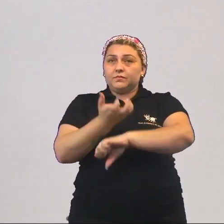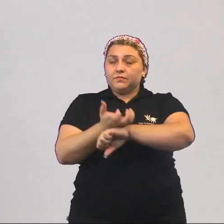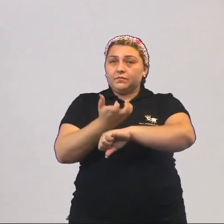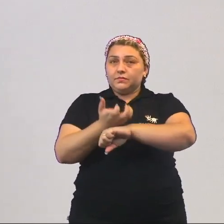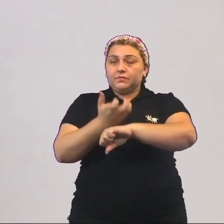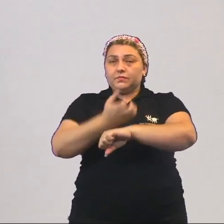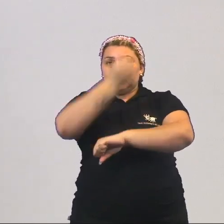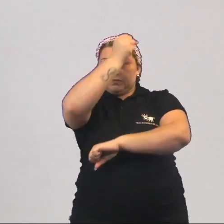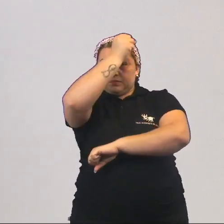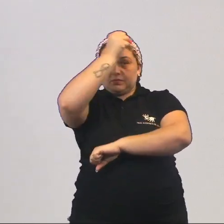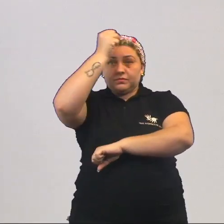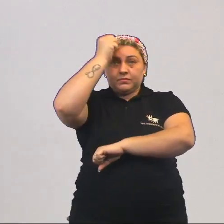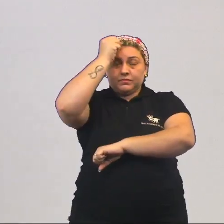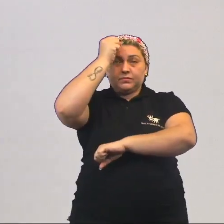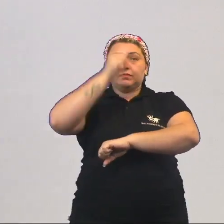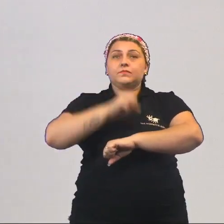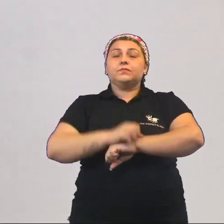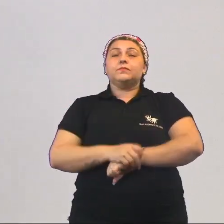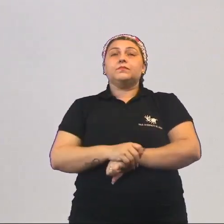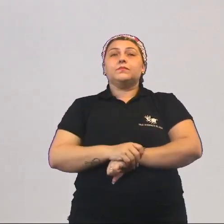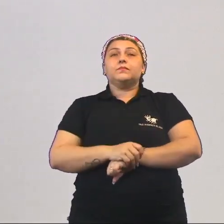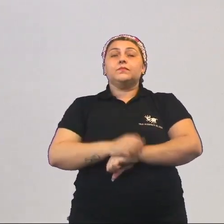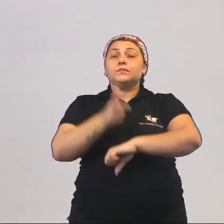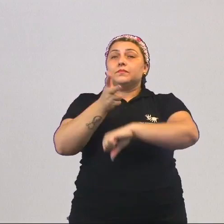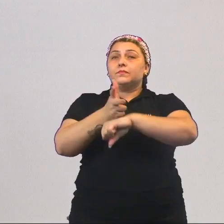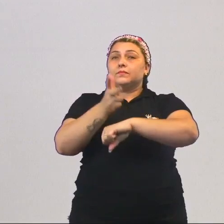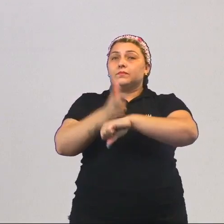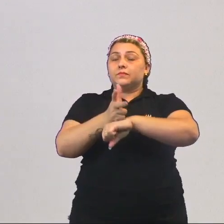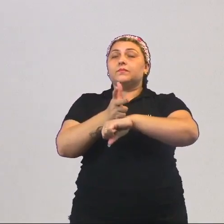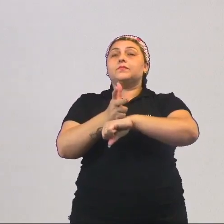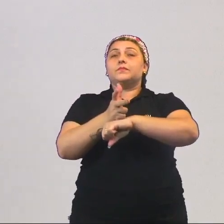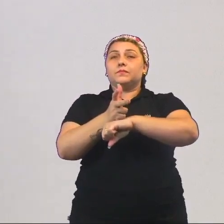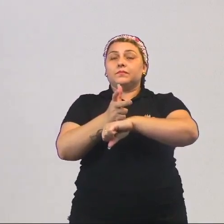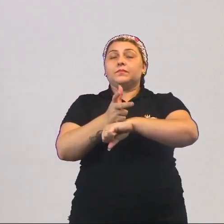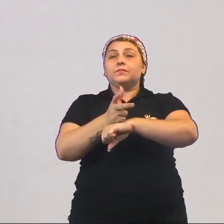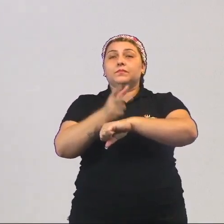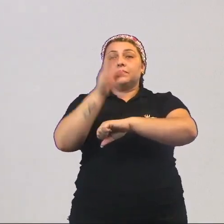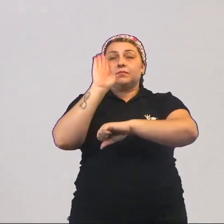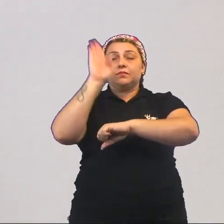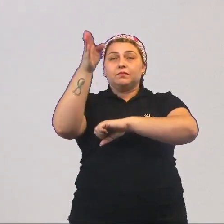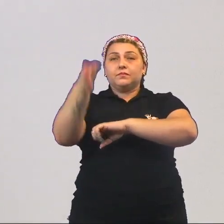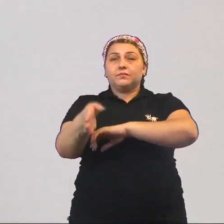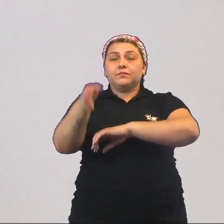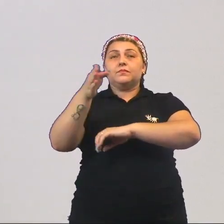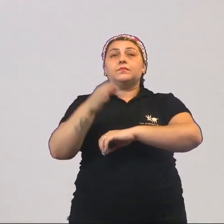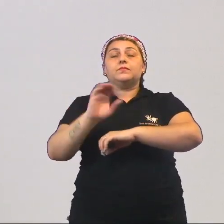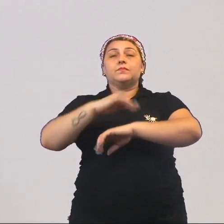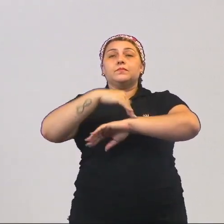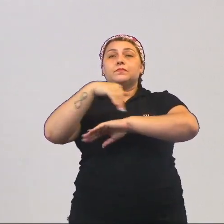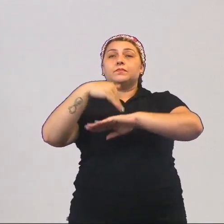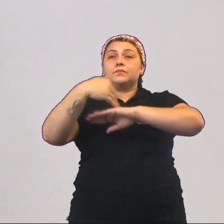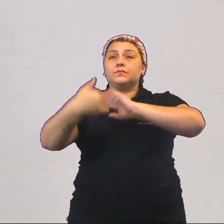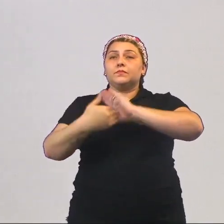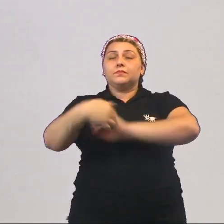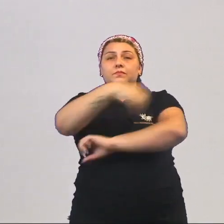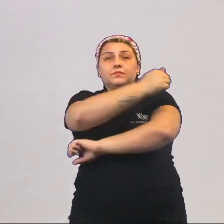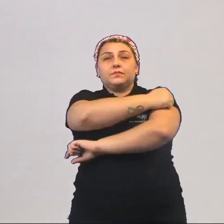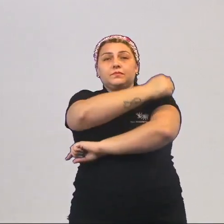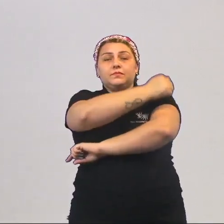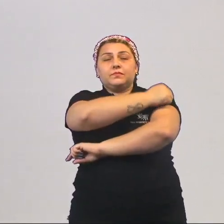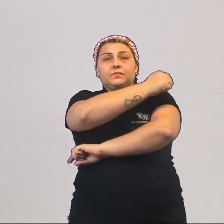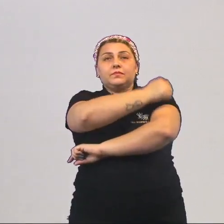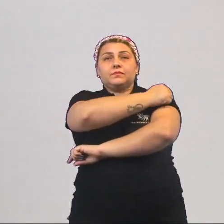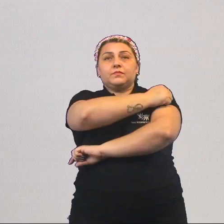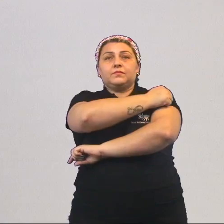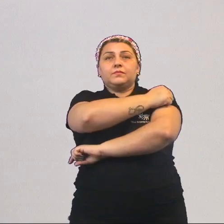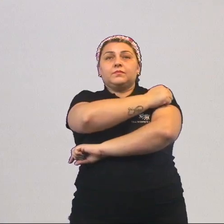curricular Sociologia. Esta videoaula, ela está destinada principalmente a todos aqueles alunos e